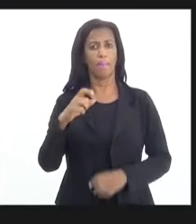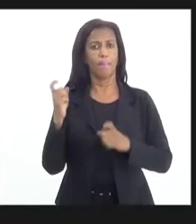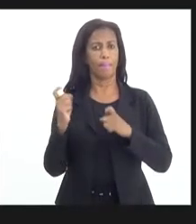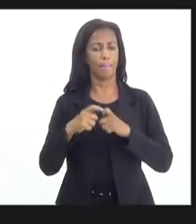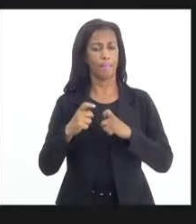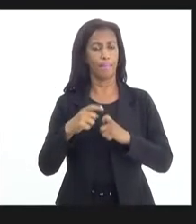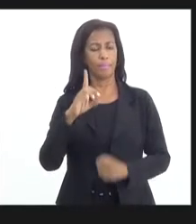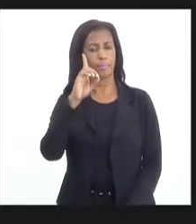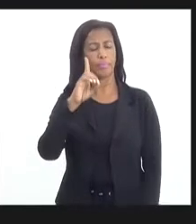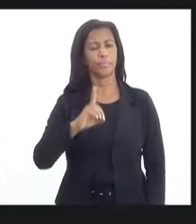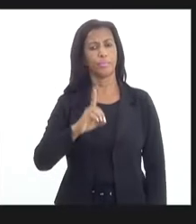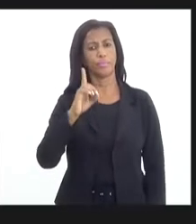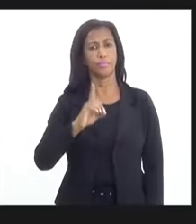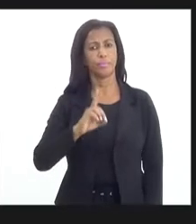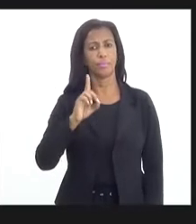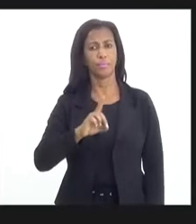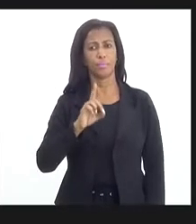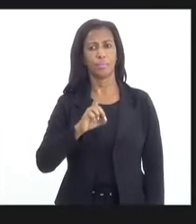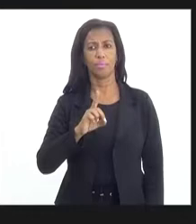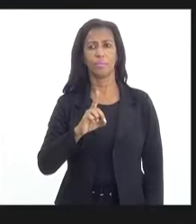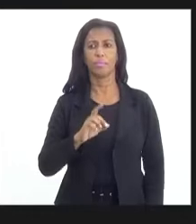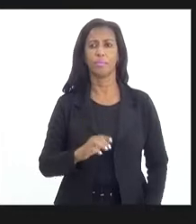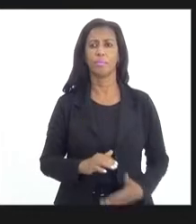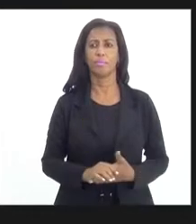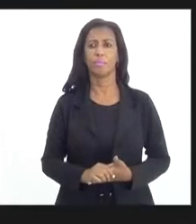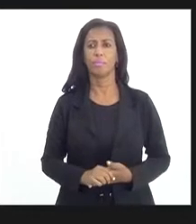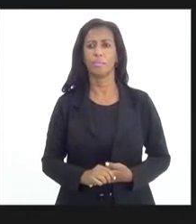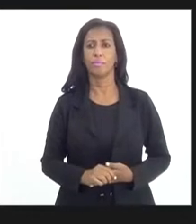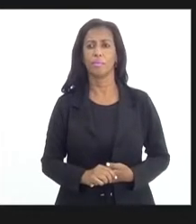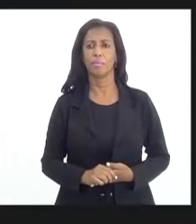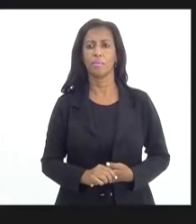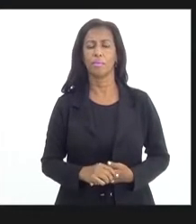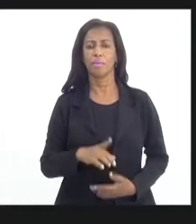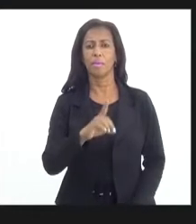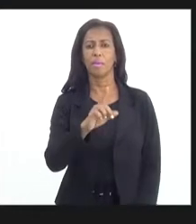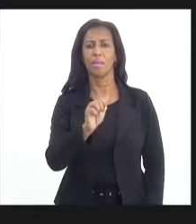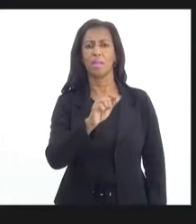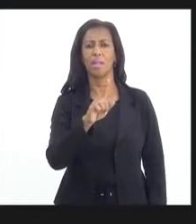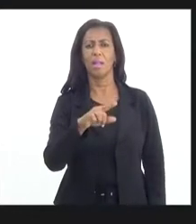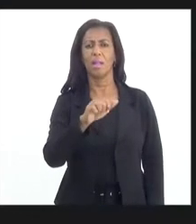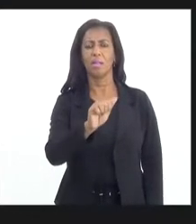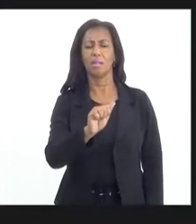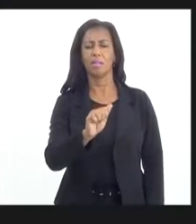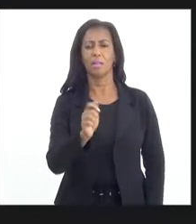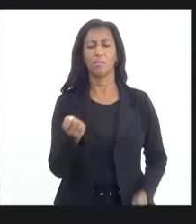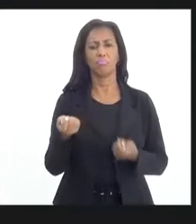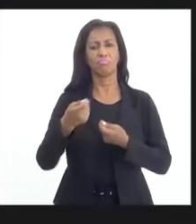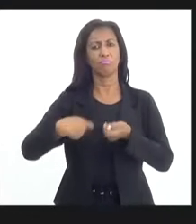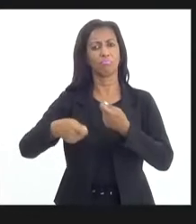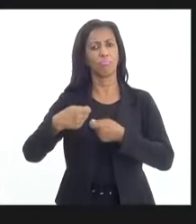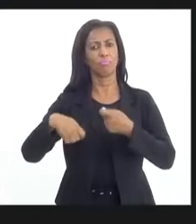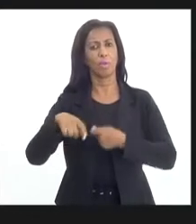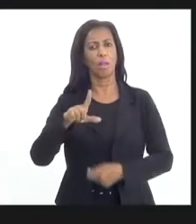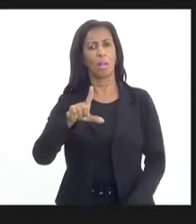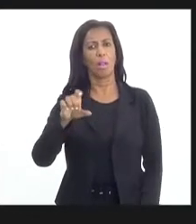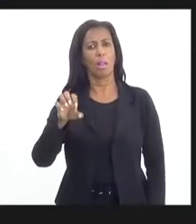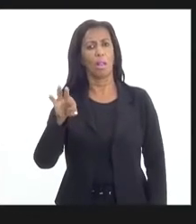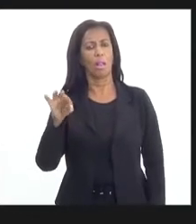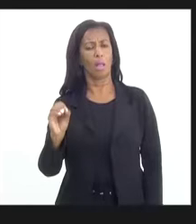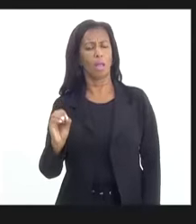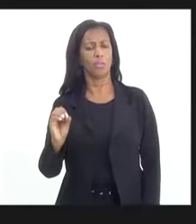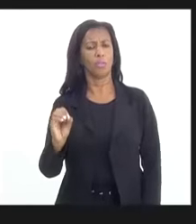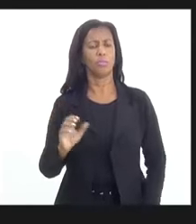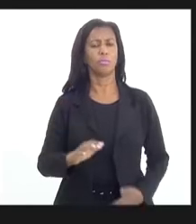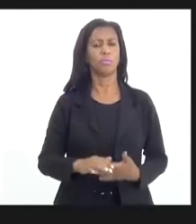diretora da DASA, diretora de negócios da região leste e norte fluminense,